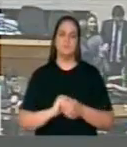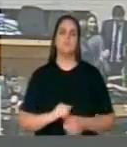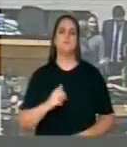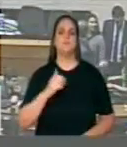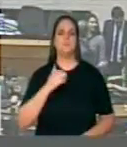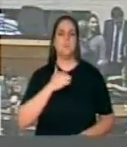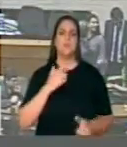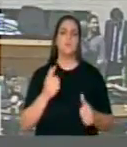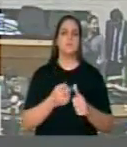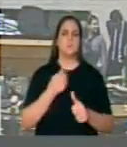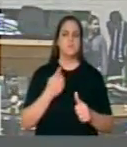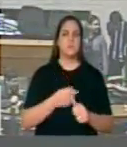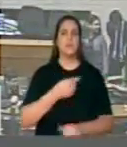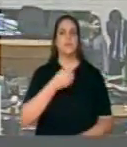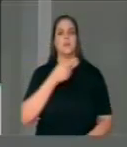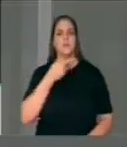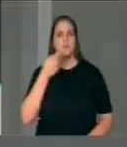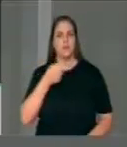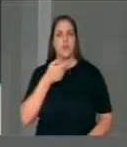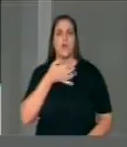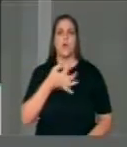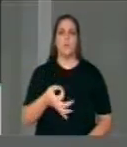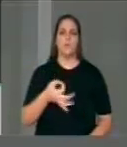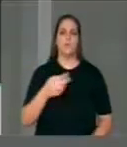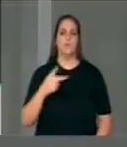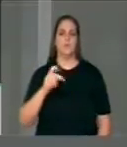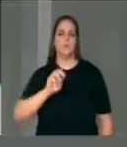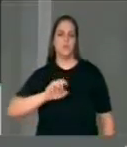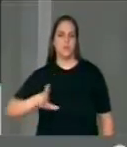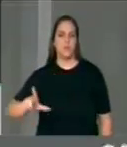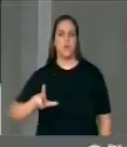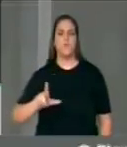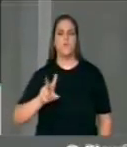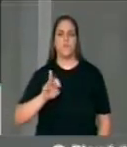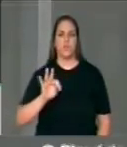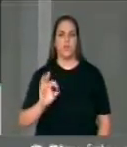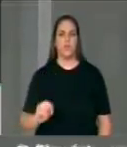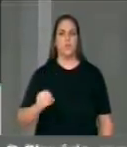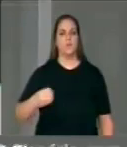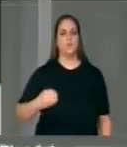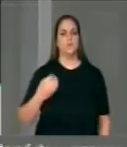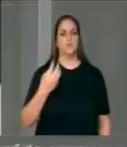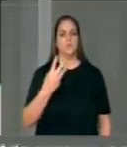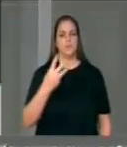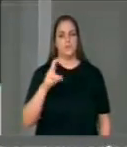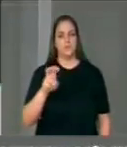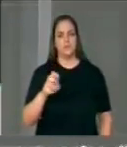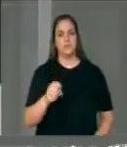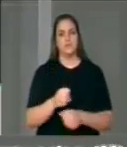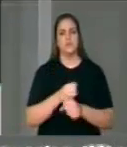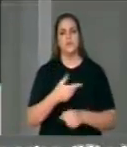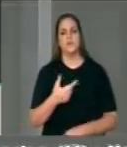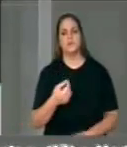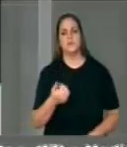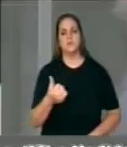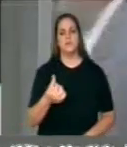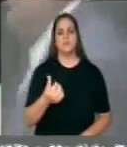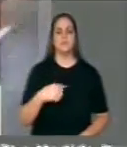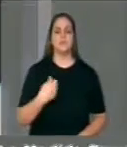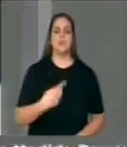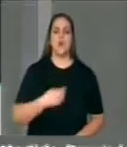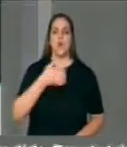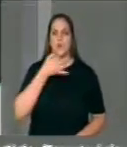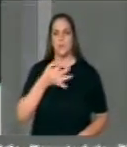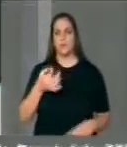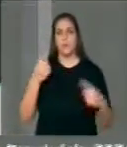manifestar a posição do PSOL sobre o veto parcial número 35 de 2016. Nossa posição é